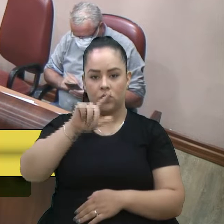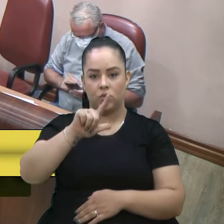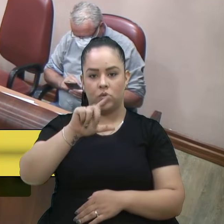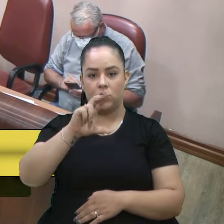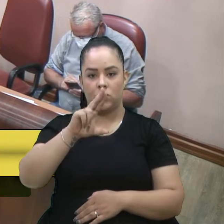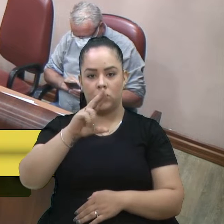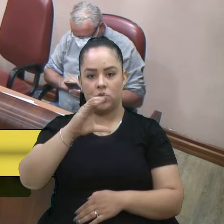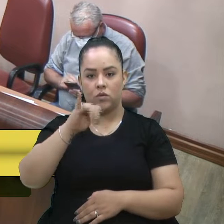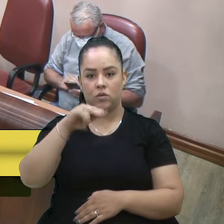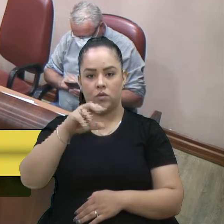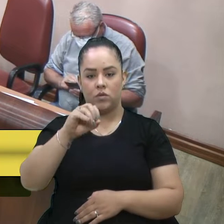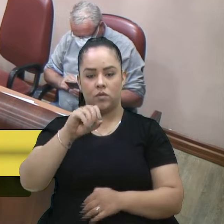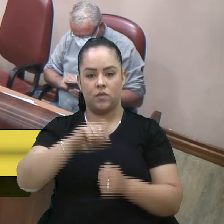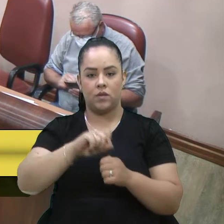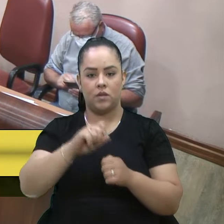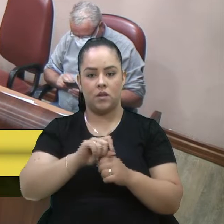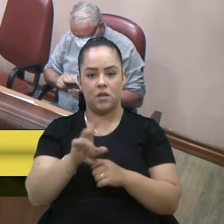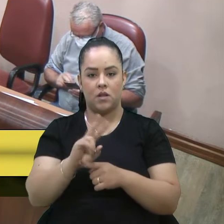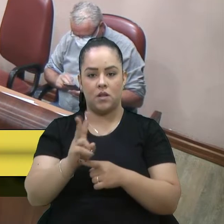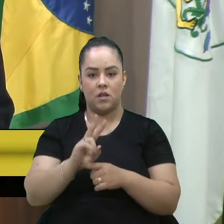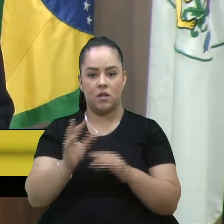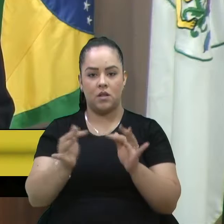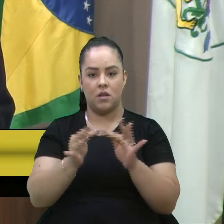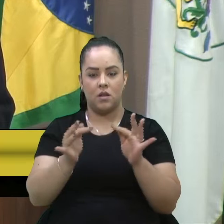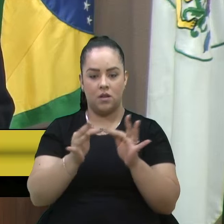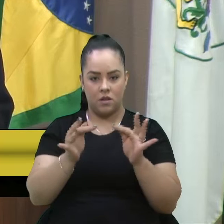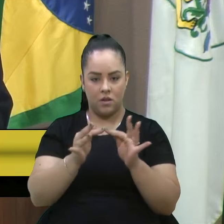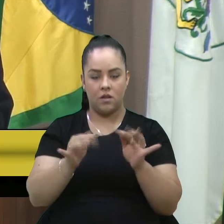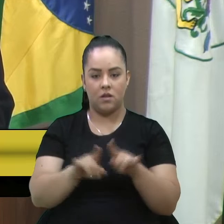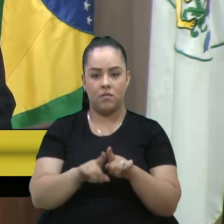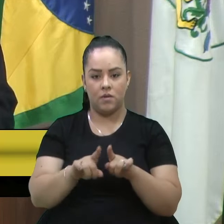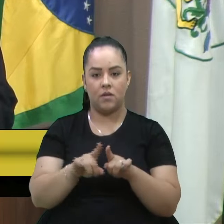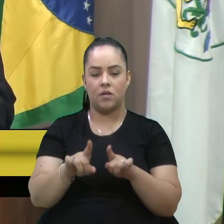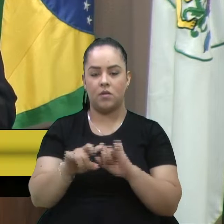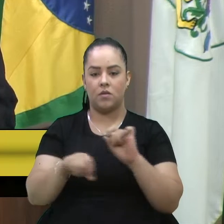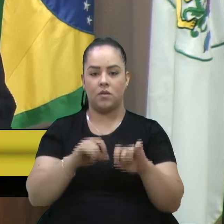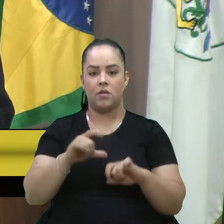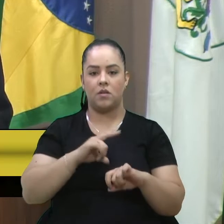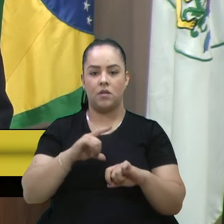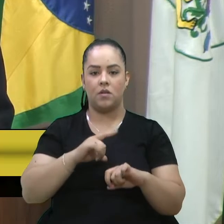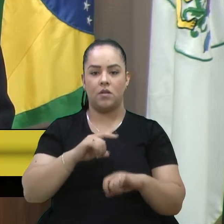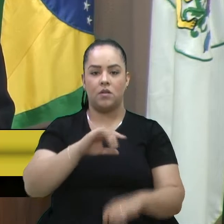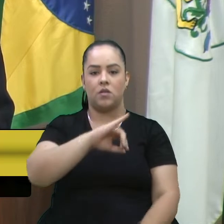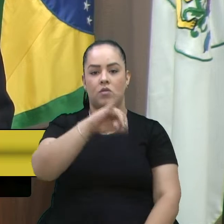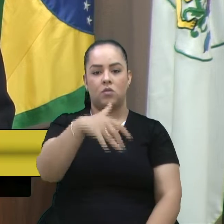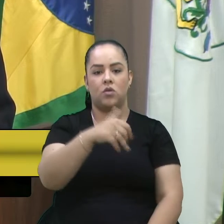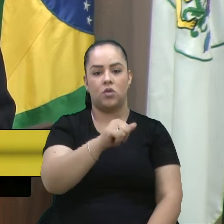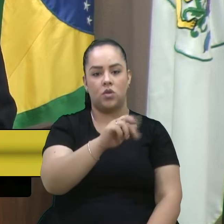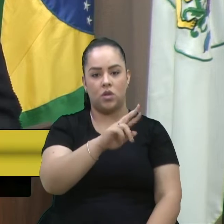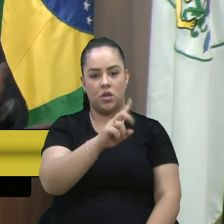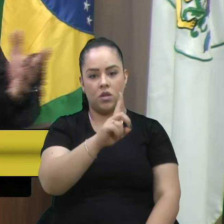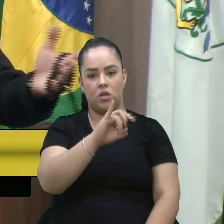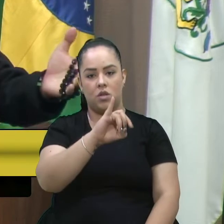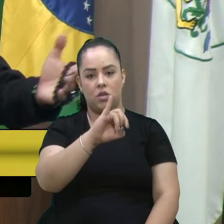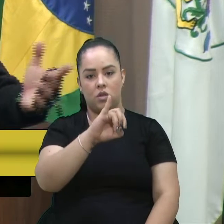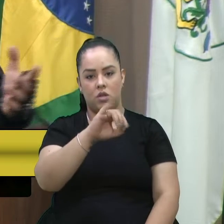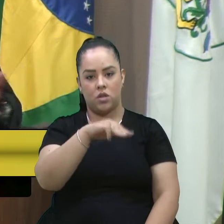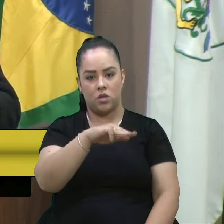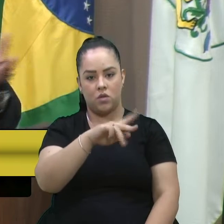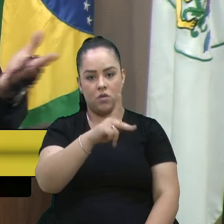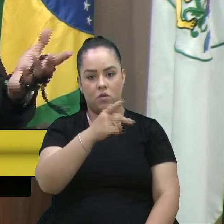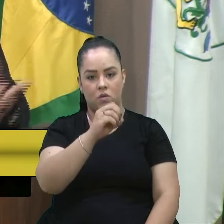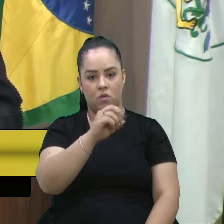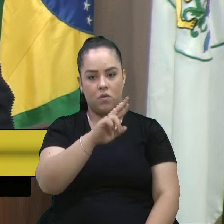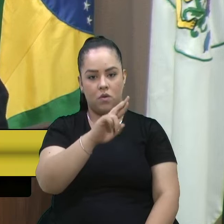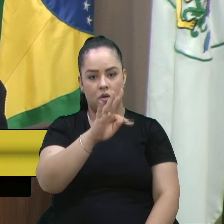fazer a análise técnica, a sensabilidade também naquele estrevo junto ao Jardim das Hortências. Ali também teve um acidente